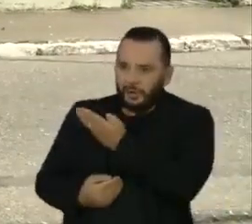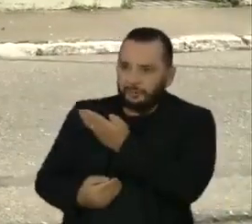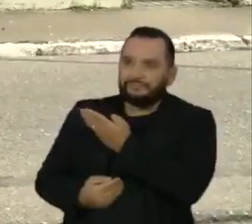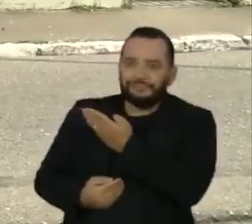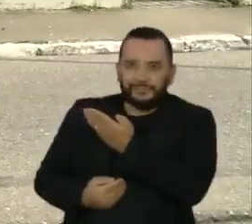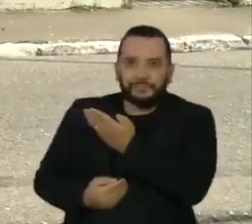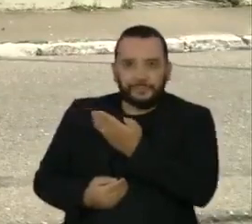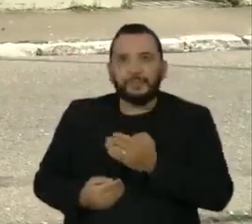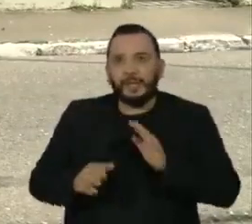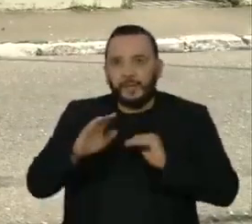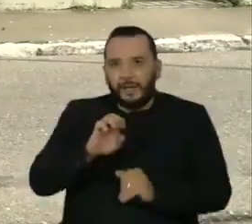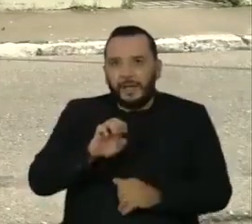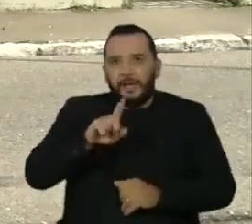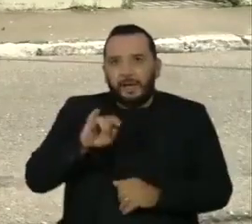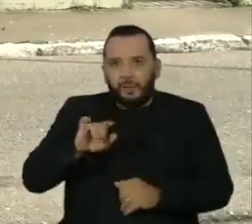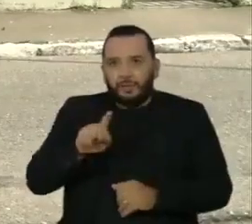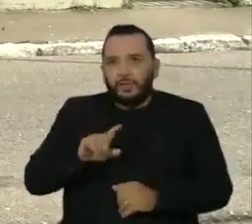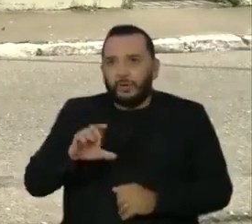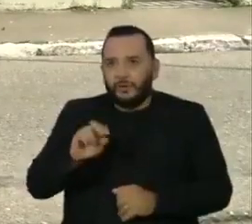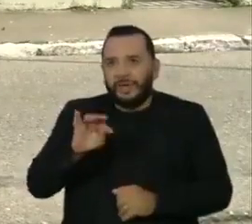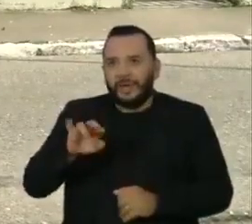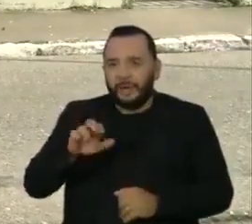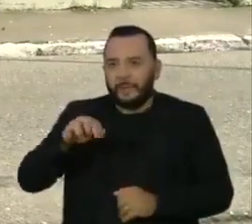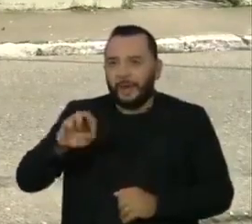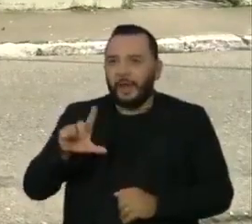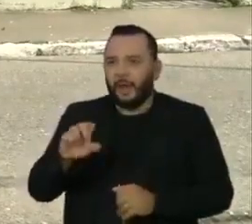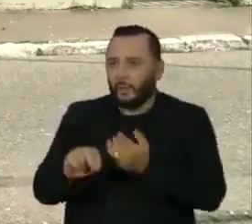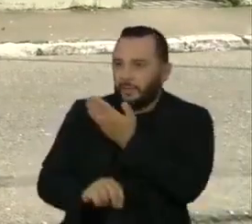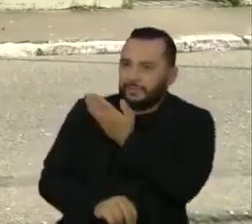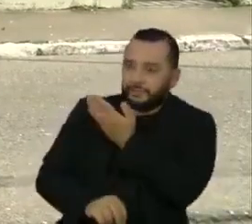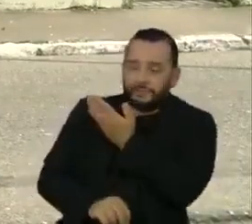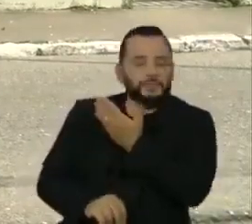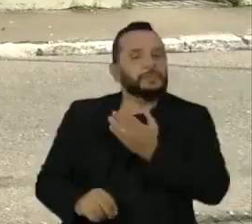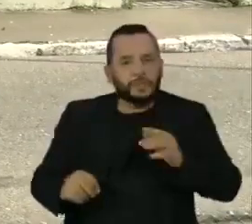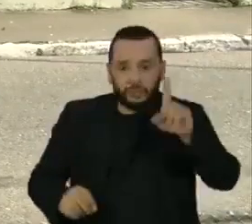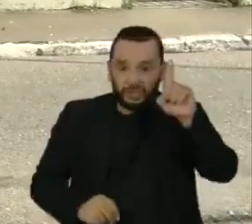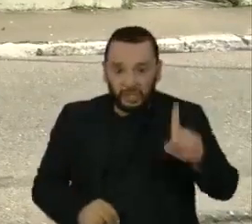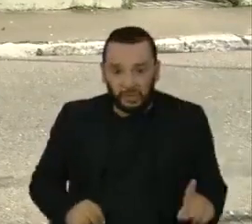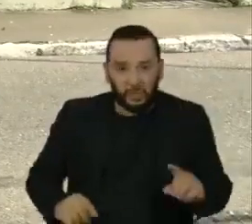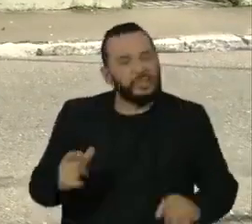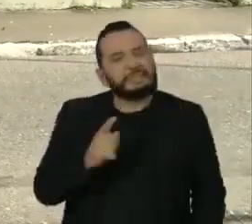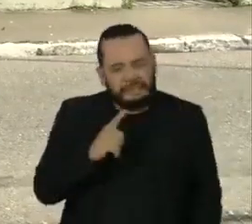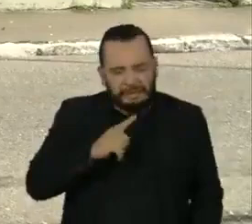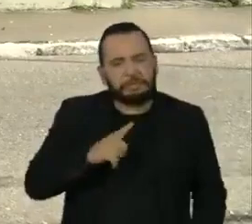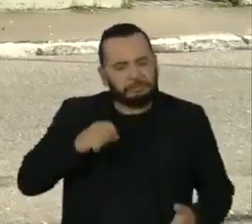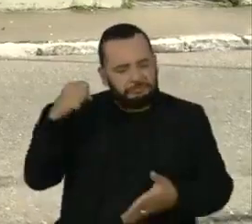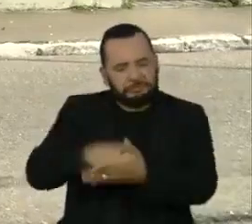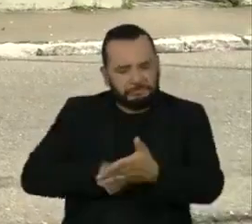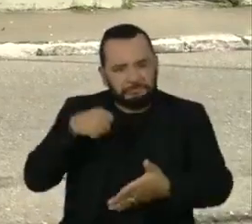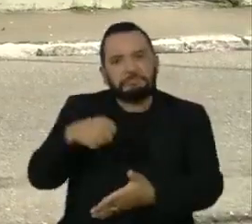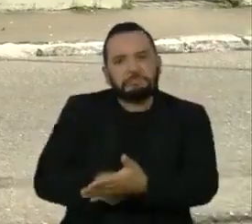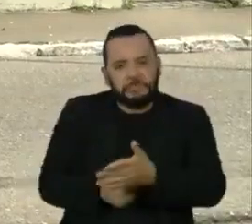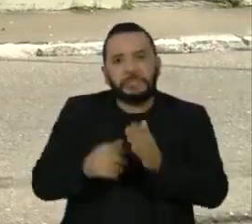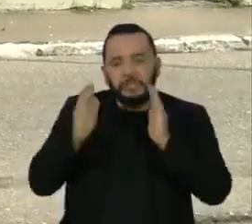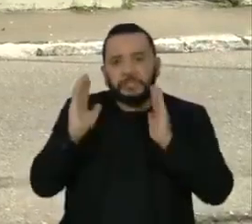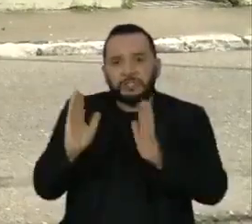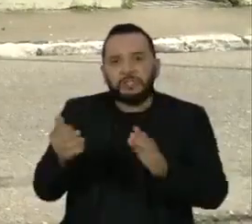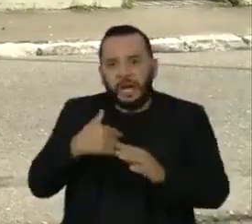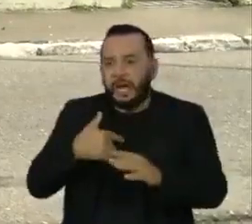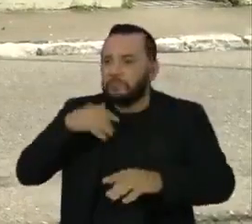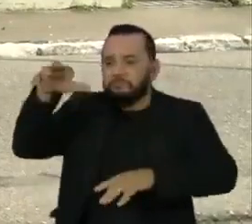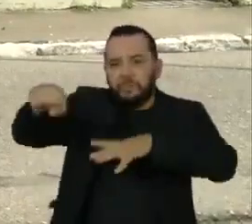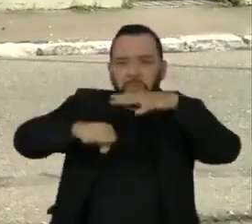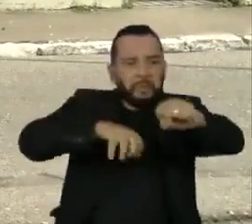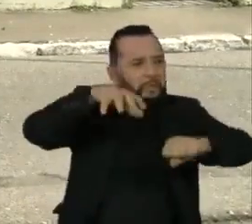a escola Edelso Vieira de Melo. Através da persistência e ações inovadoras, ele conseguiu zerar a taxa de abandono escolar,